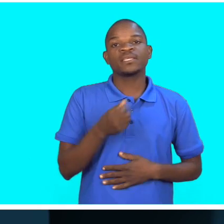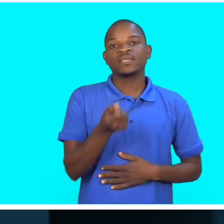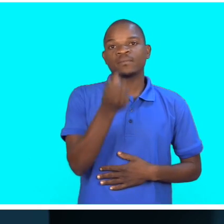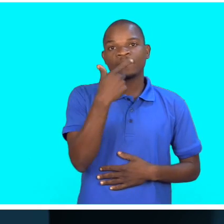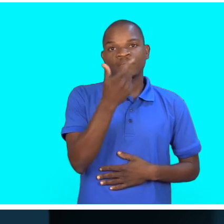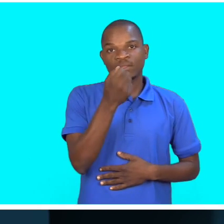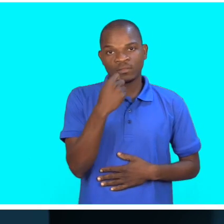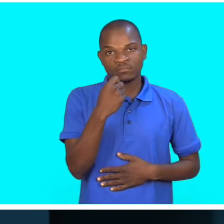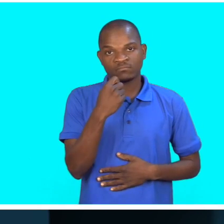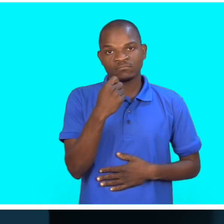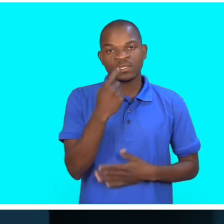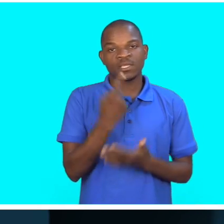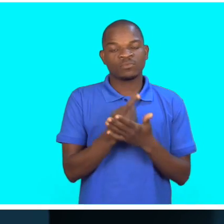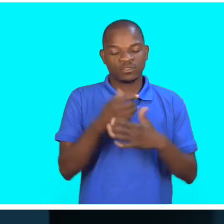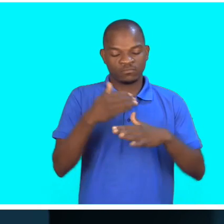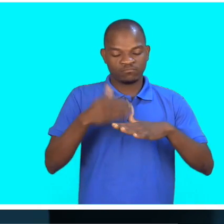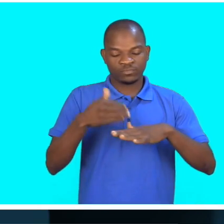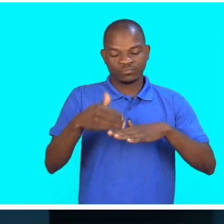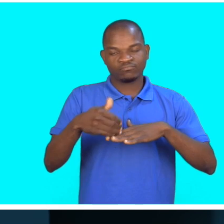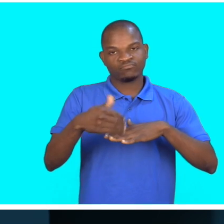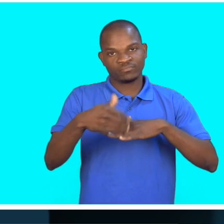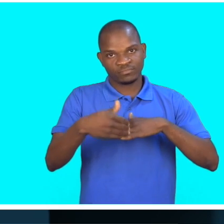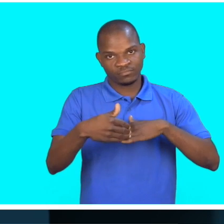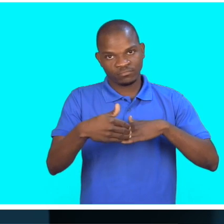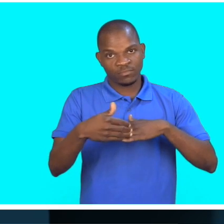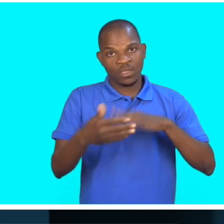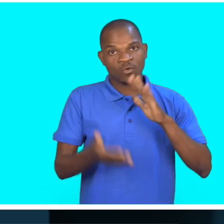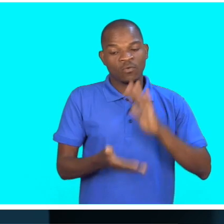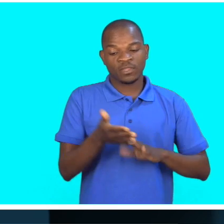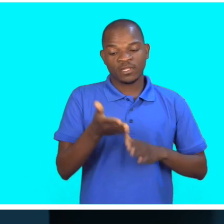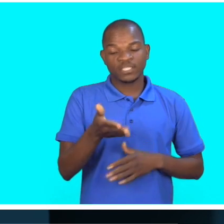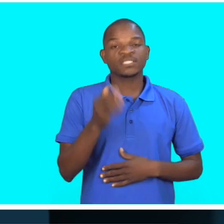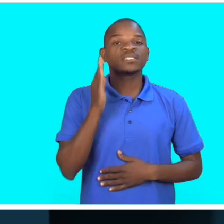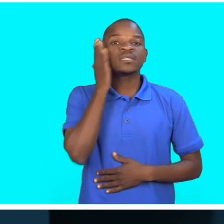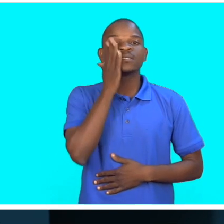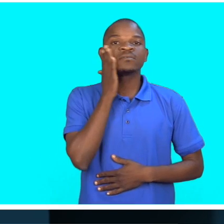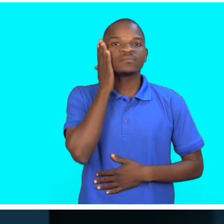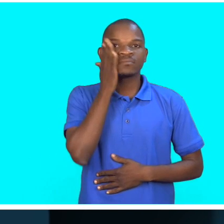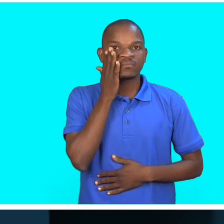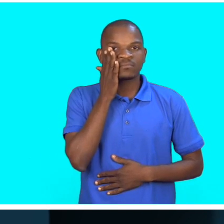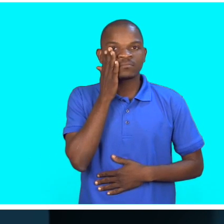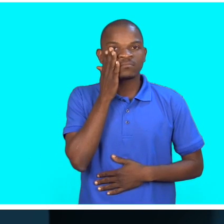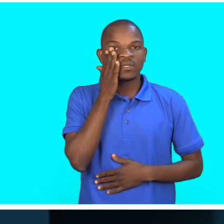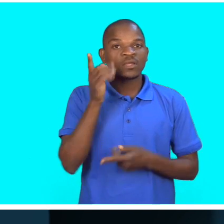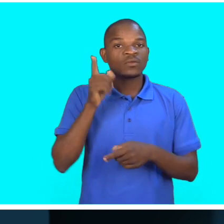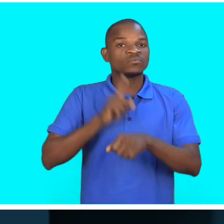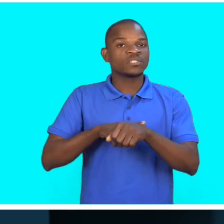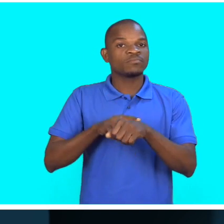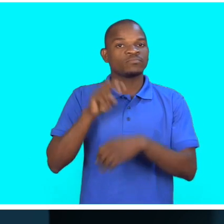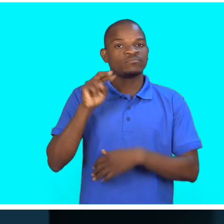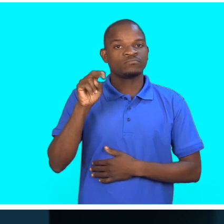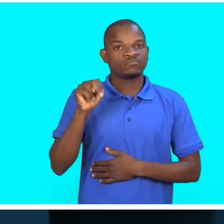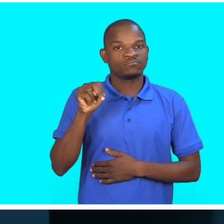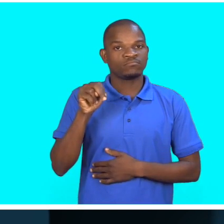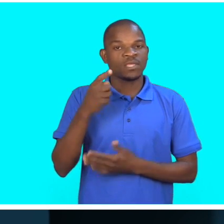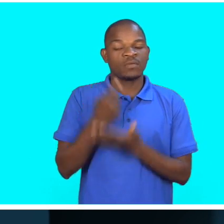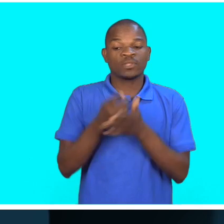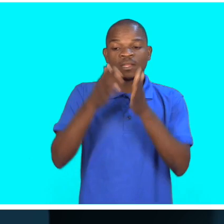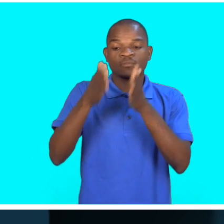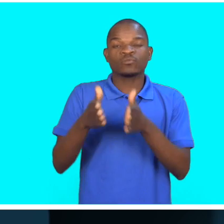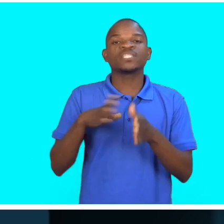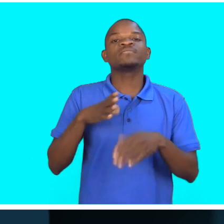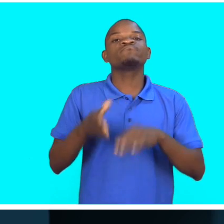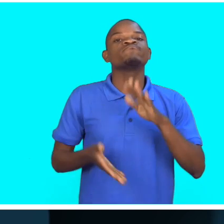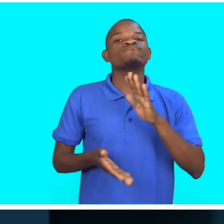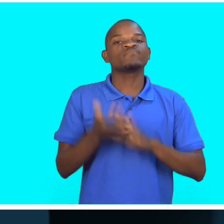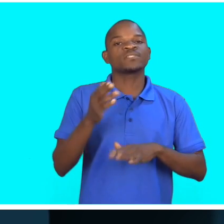pílula, que se toma diariamente, começando deste amarelo, durante a menstruação. A pessoa tem que estar